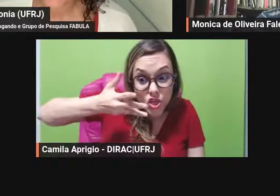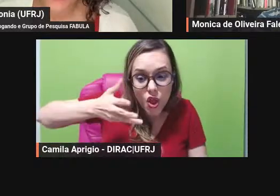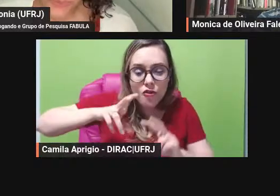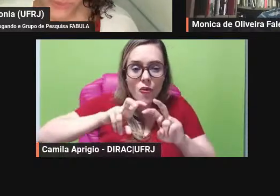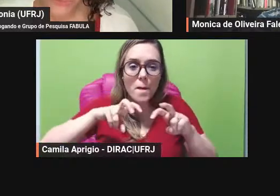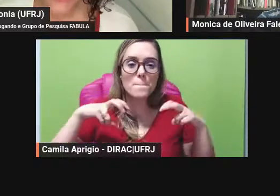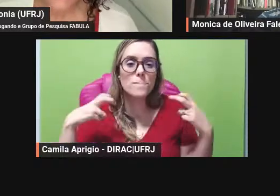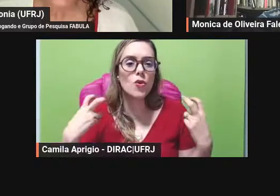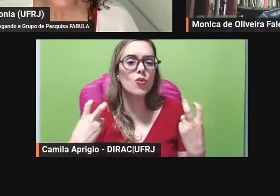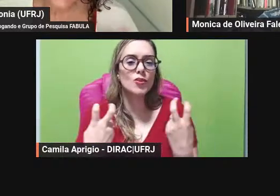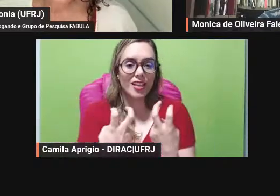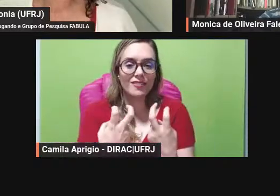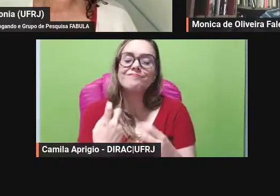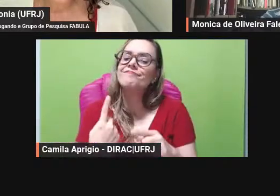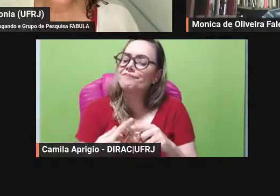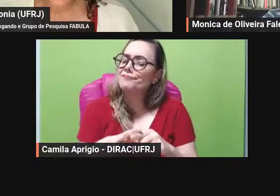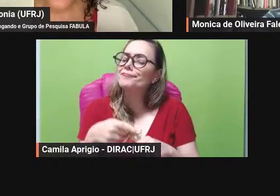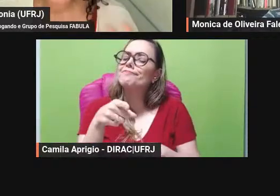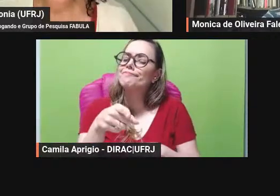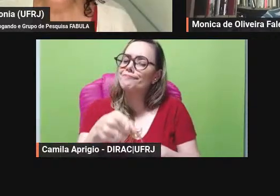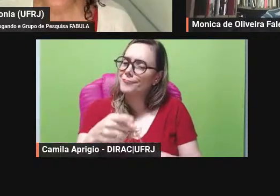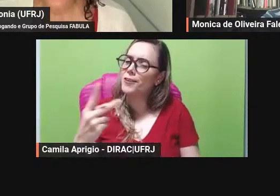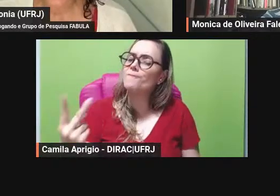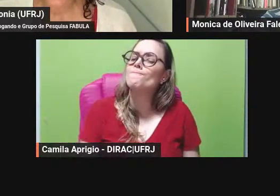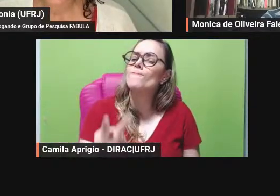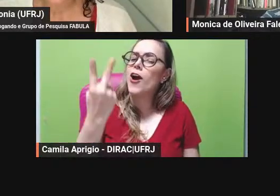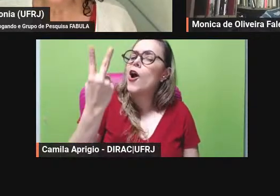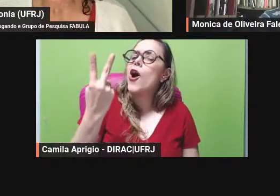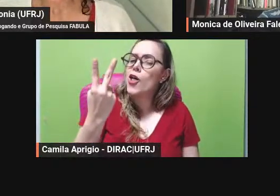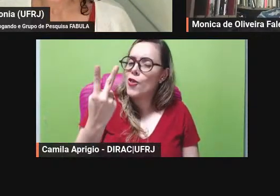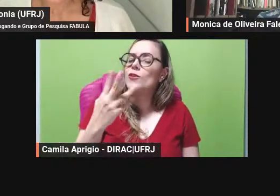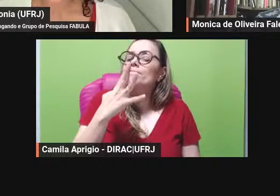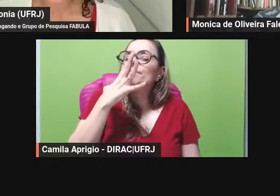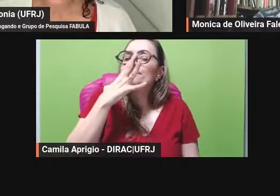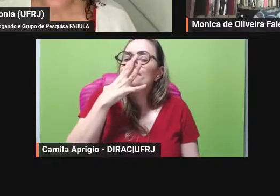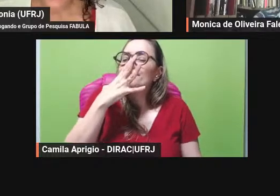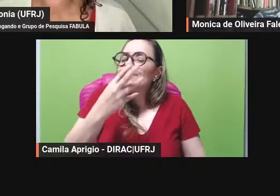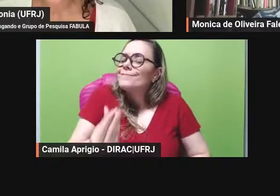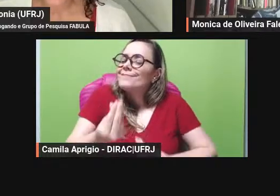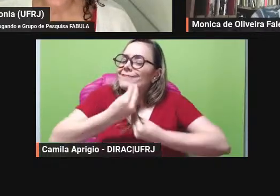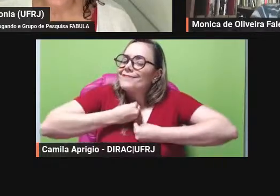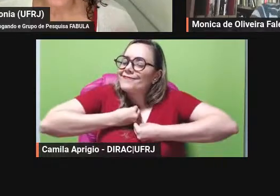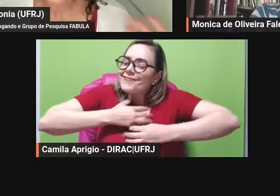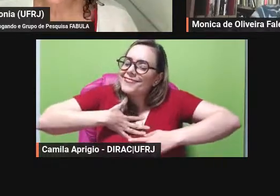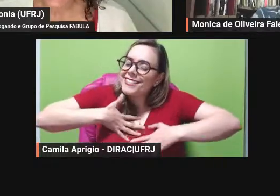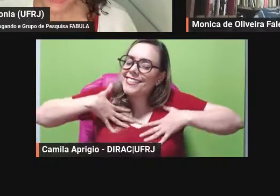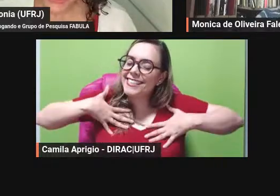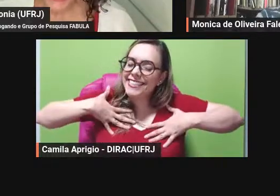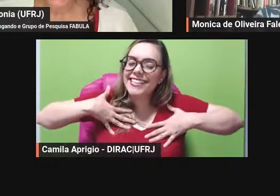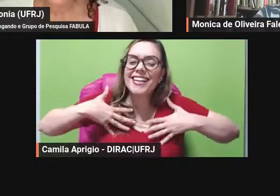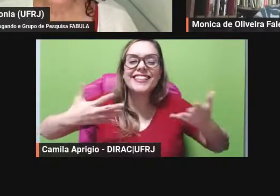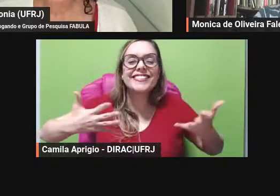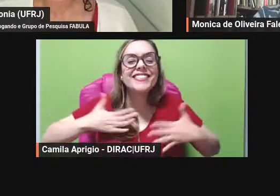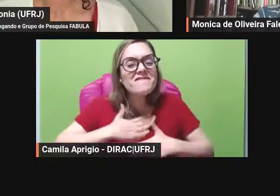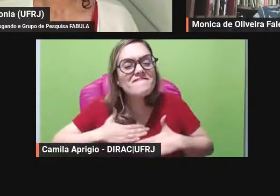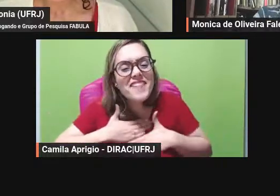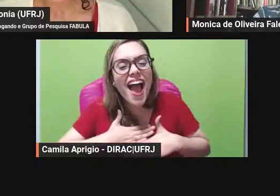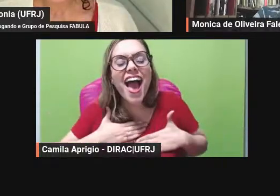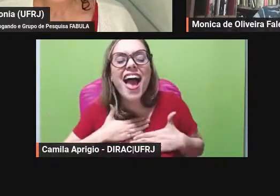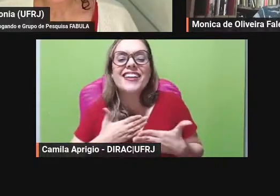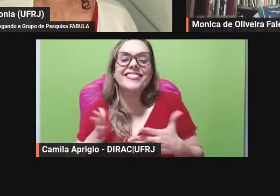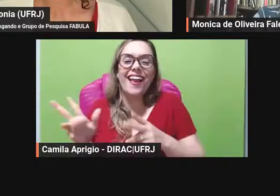de fato muito enriquecedora e inspiradora né é um prazer ouvir mulheres né